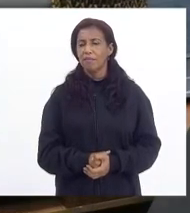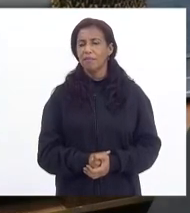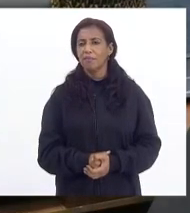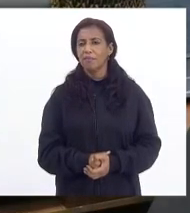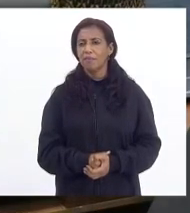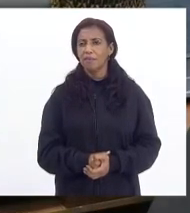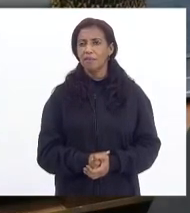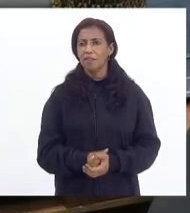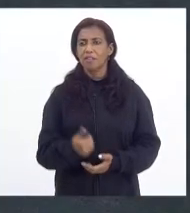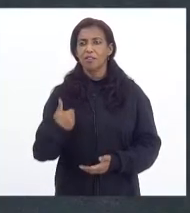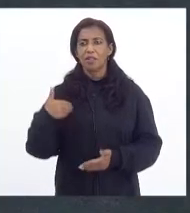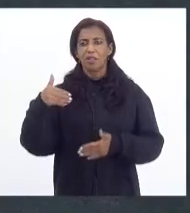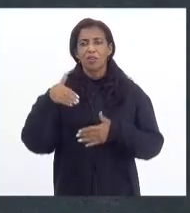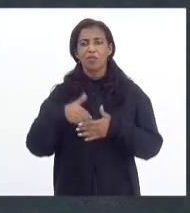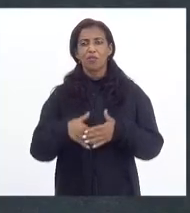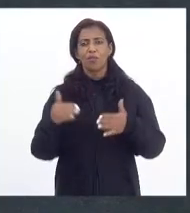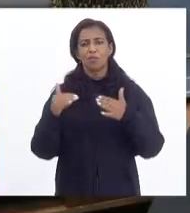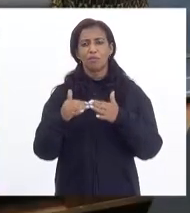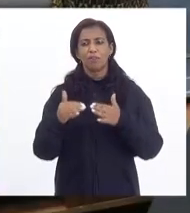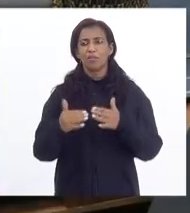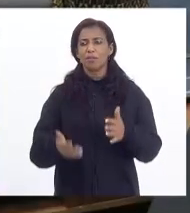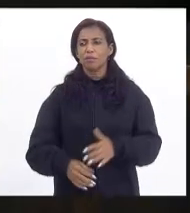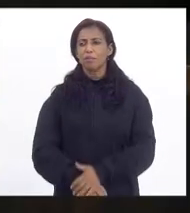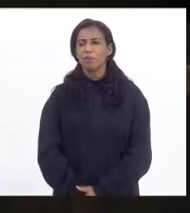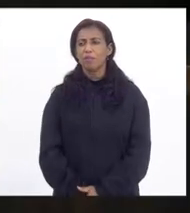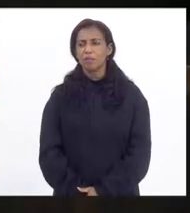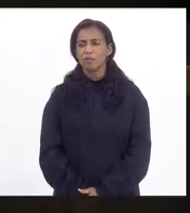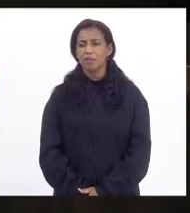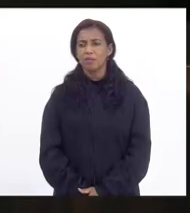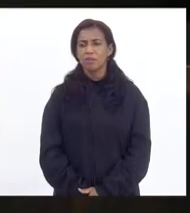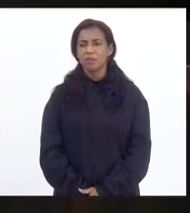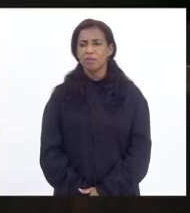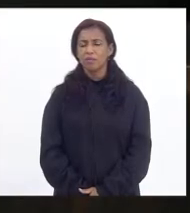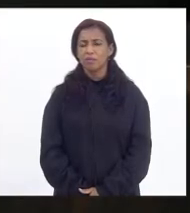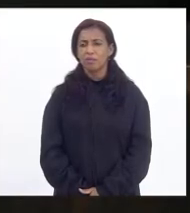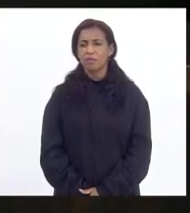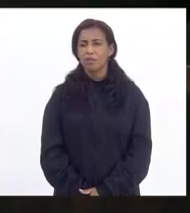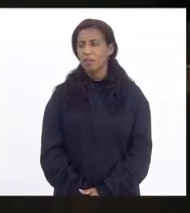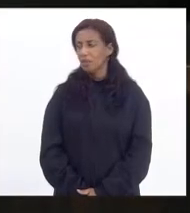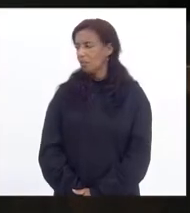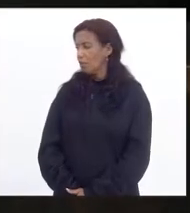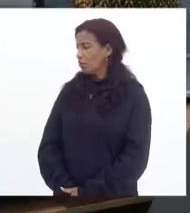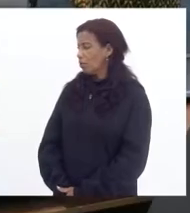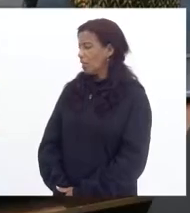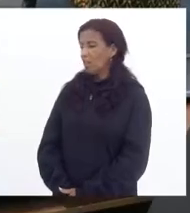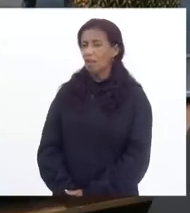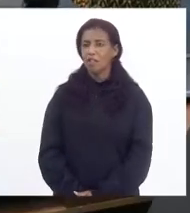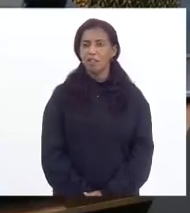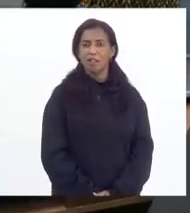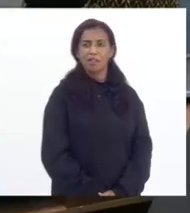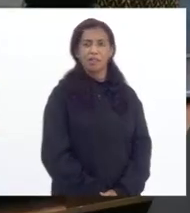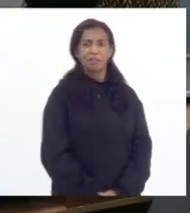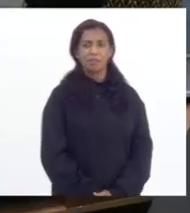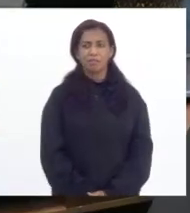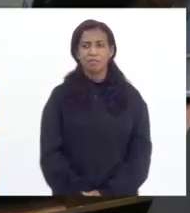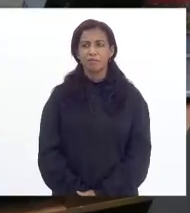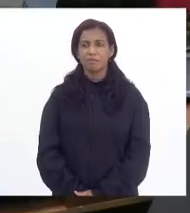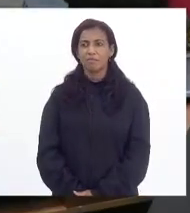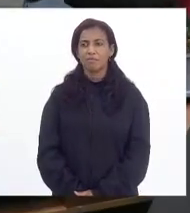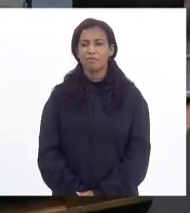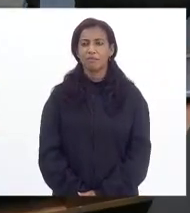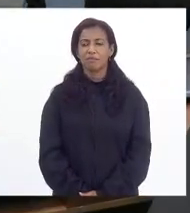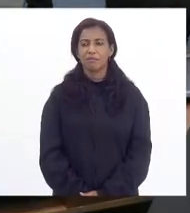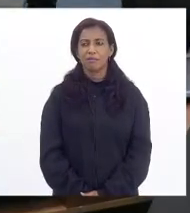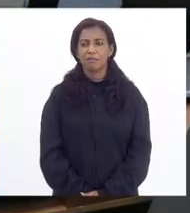Mas já dei o voto favorável, senhora. Obrigada, deputado. Fica aí o registro. Pela ordem, presidente. Pela ordem. Deputado Márcio